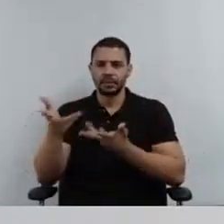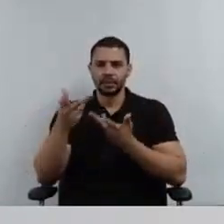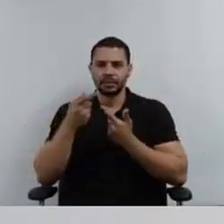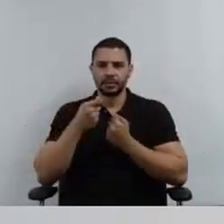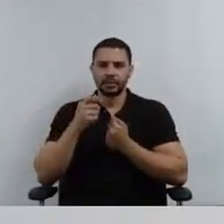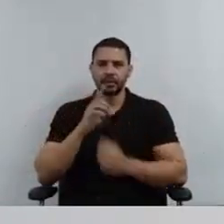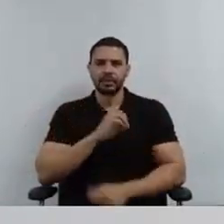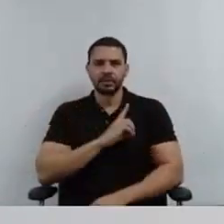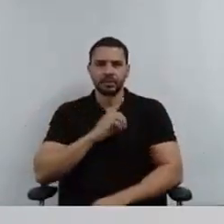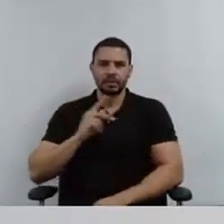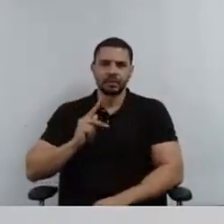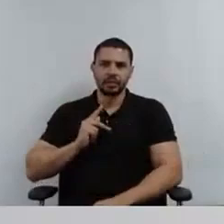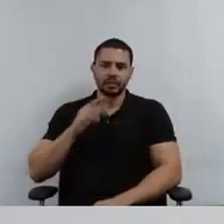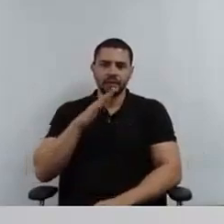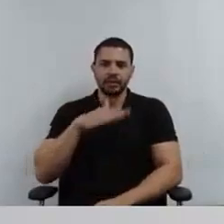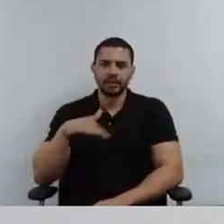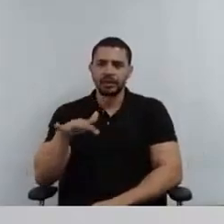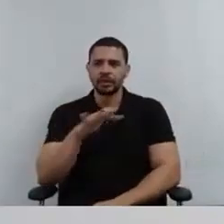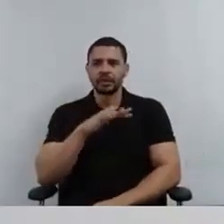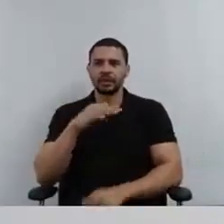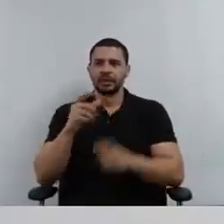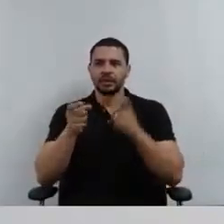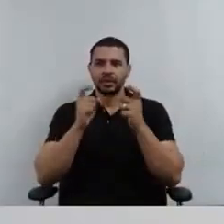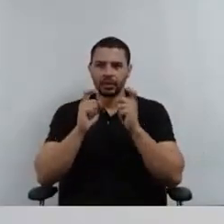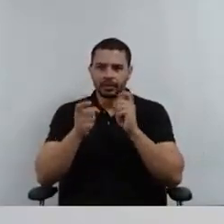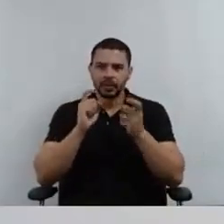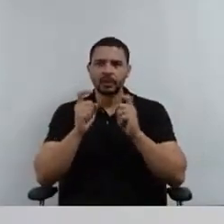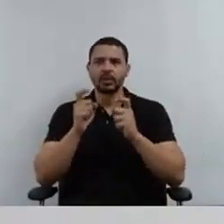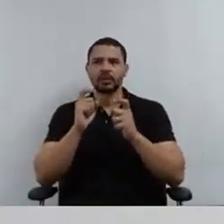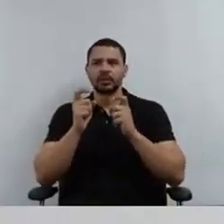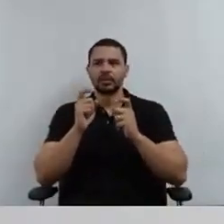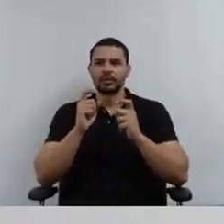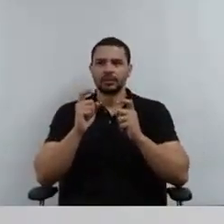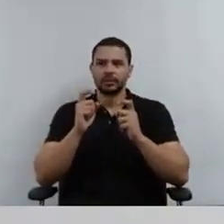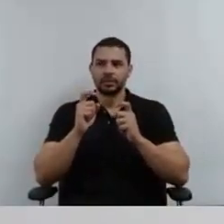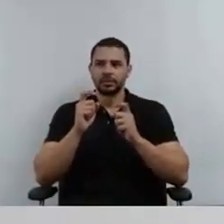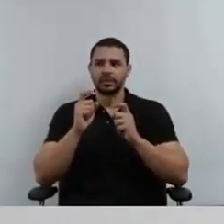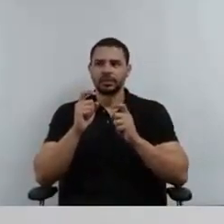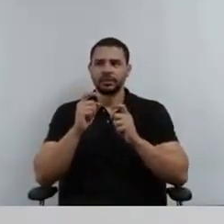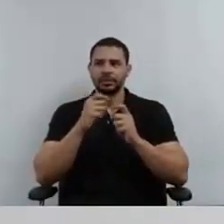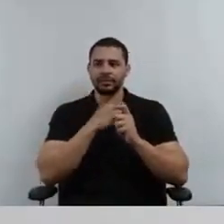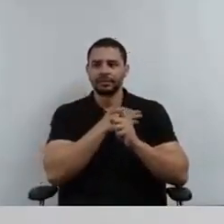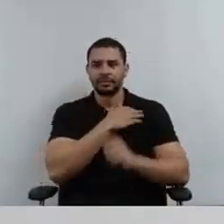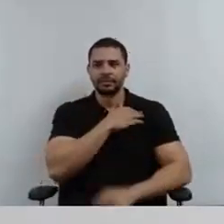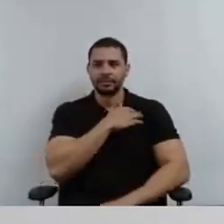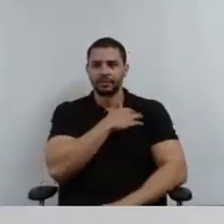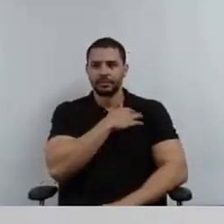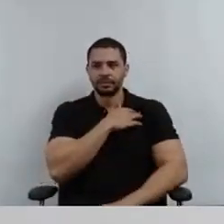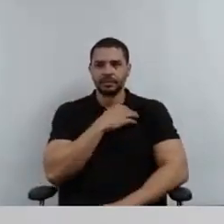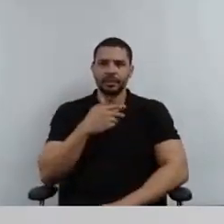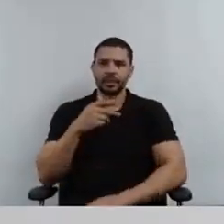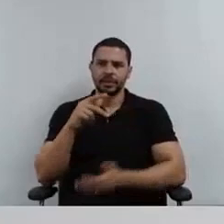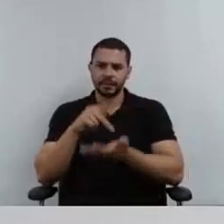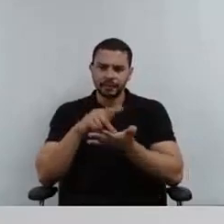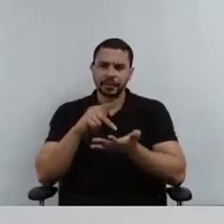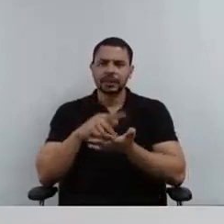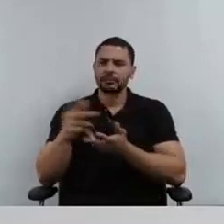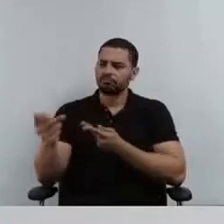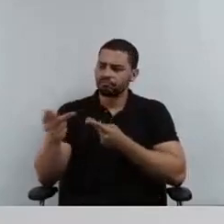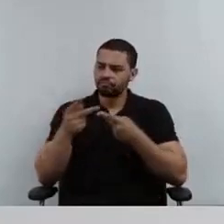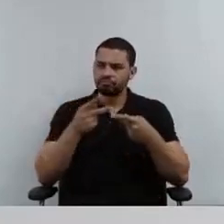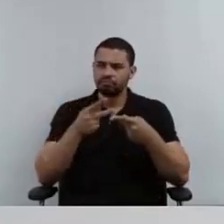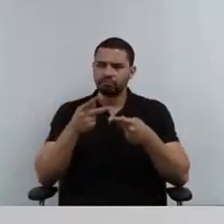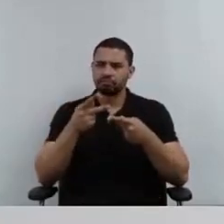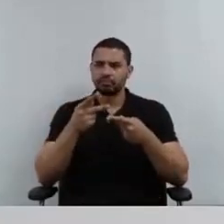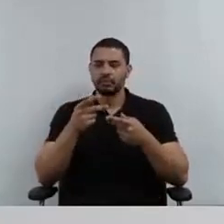uma reunião de cortesia, uma visita de cortesia, melhor dizendo, e uma relação interinstitucional, além da